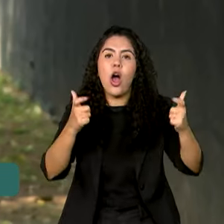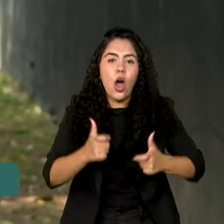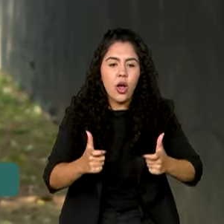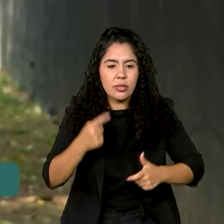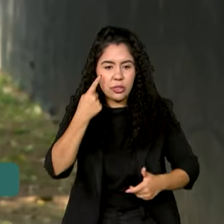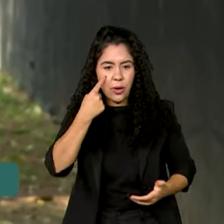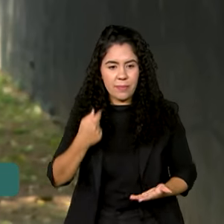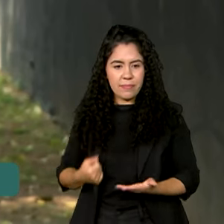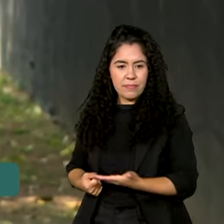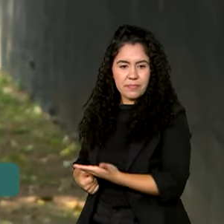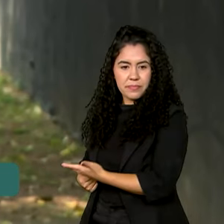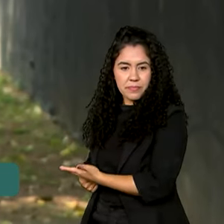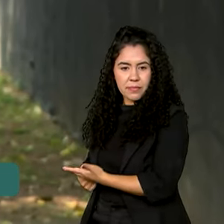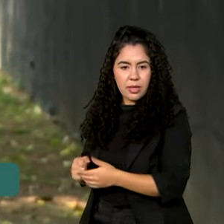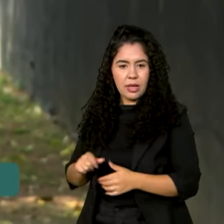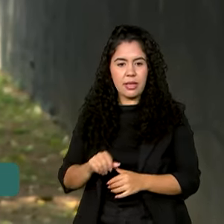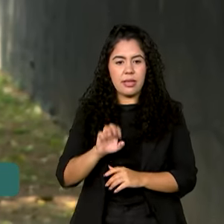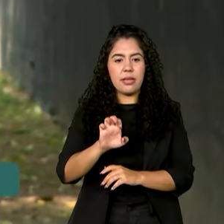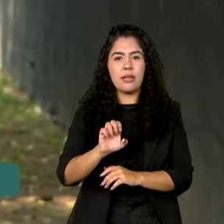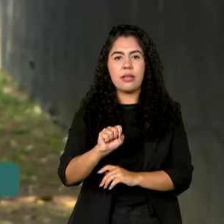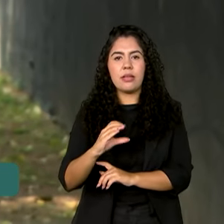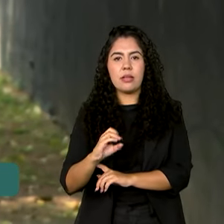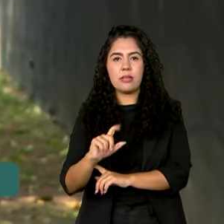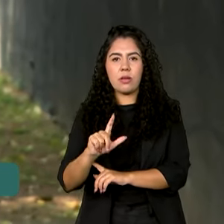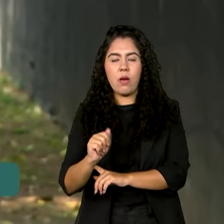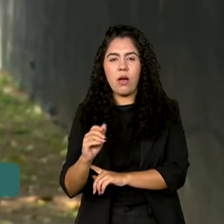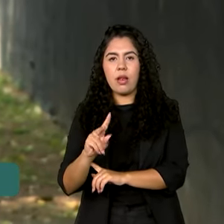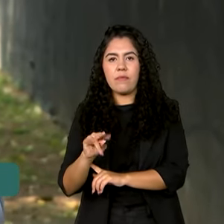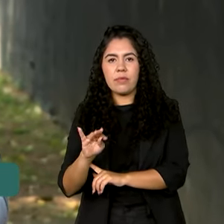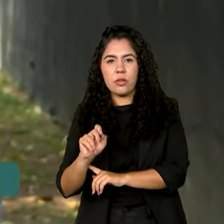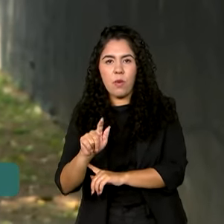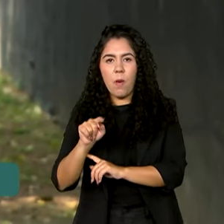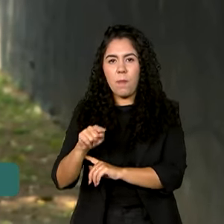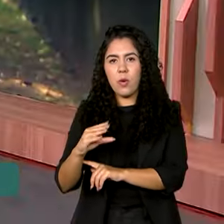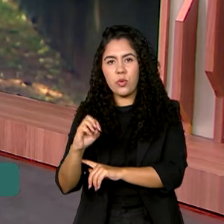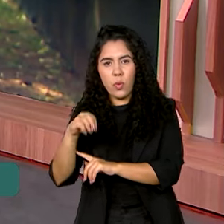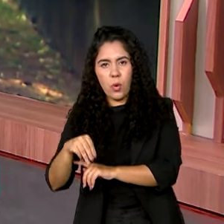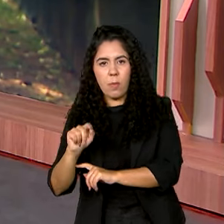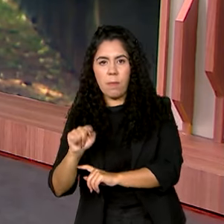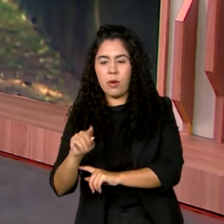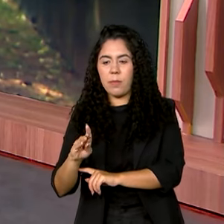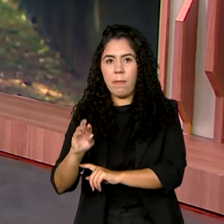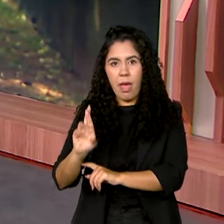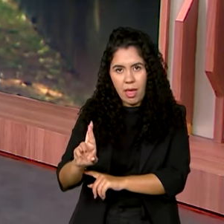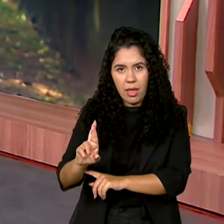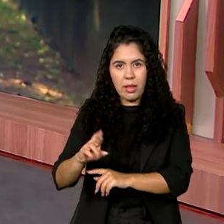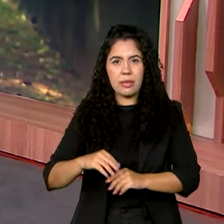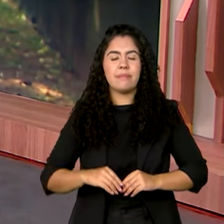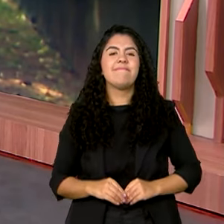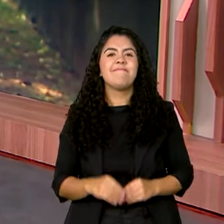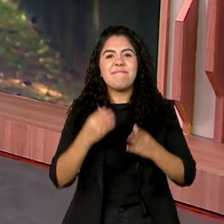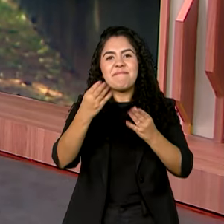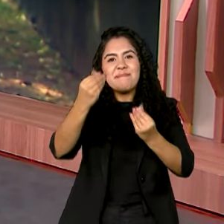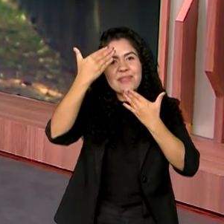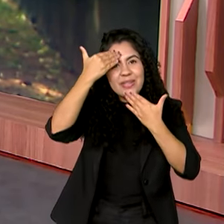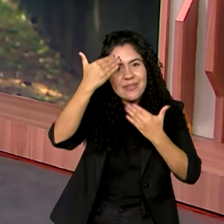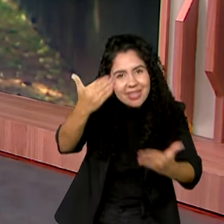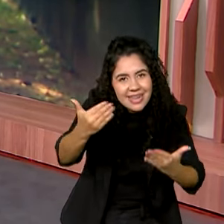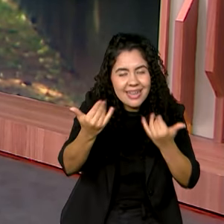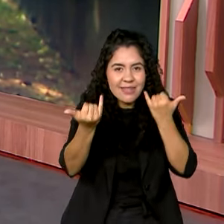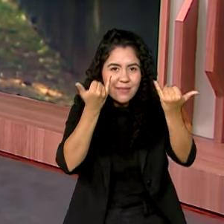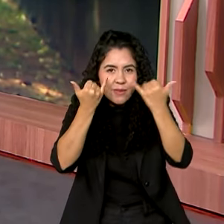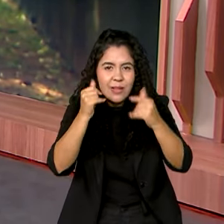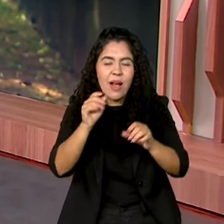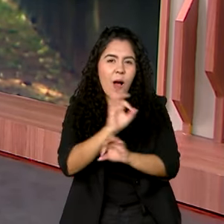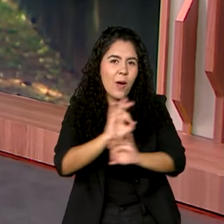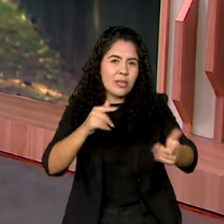escolavirtual.gov.br. Vanessa. Ok, Dimas, obrigada pelas informações. Bom trabalho para